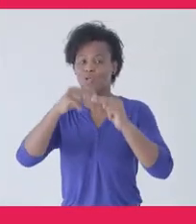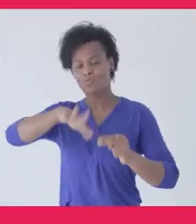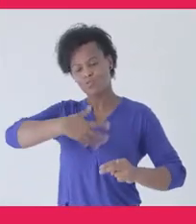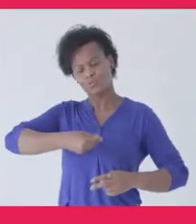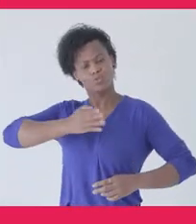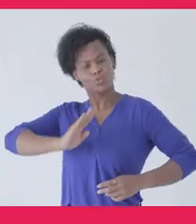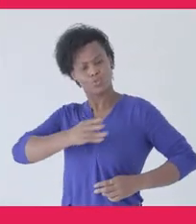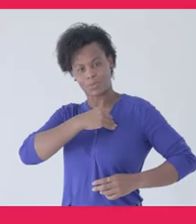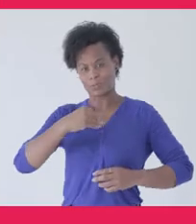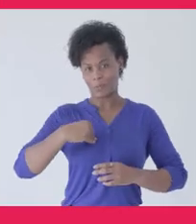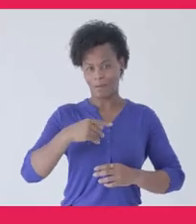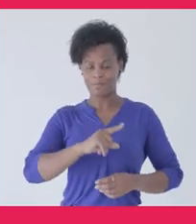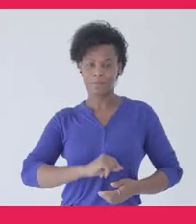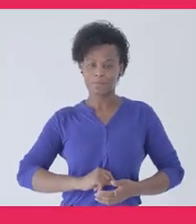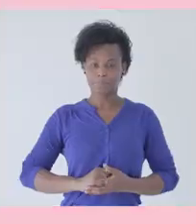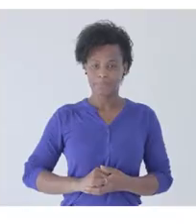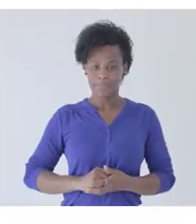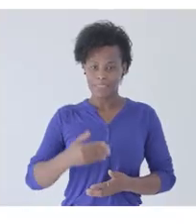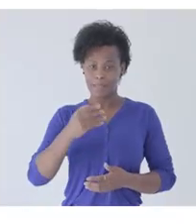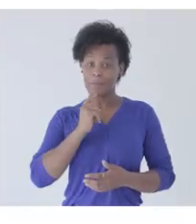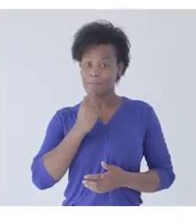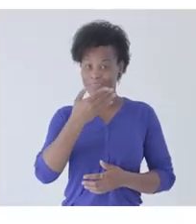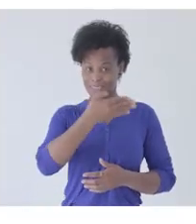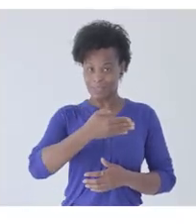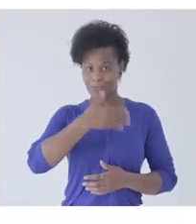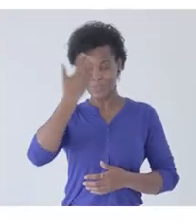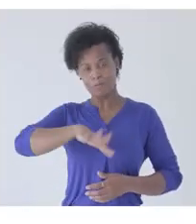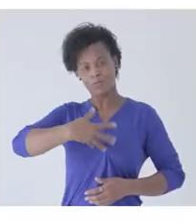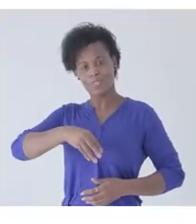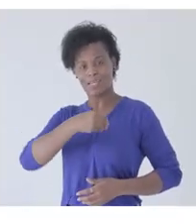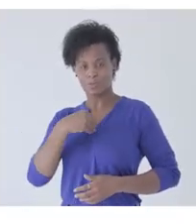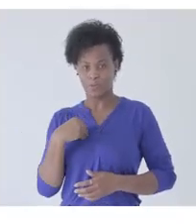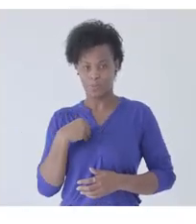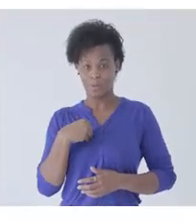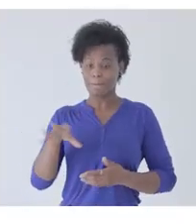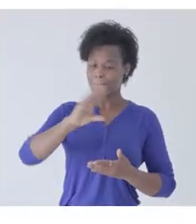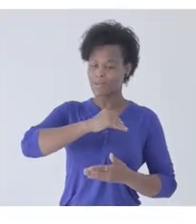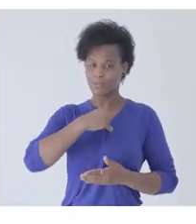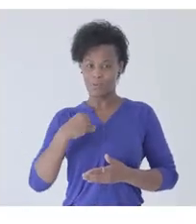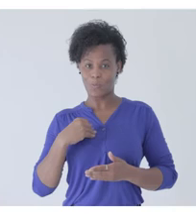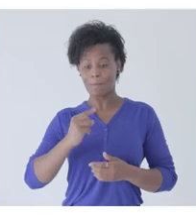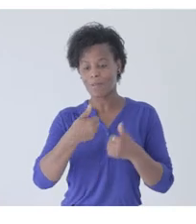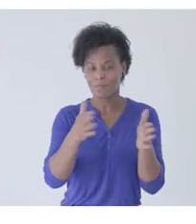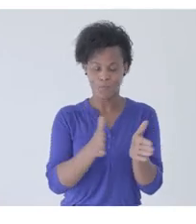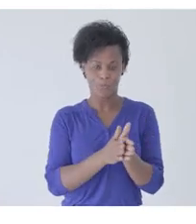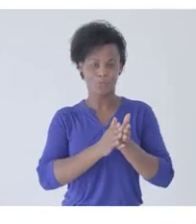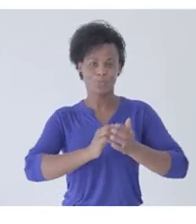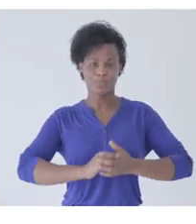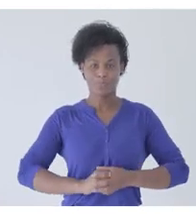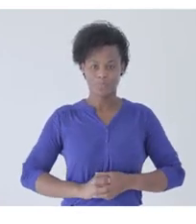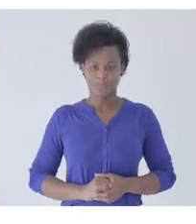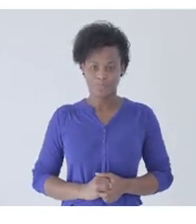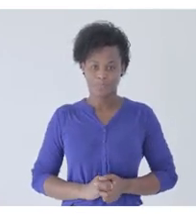um mundo mais justo e saudável. 7 de Abril, Dia Mundial da Saúde. Mais saúde para todos.